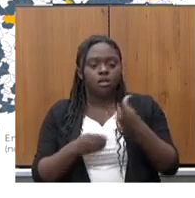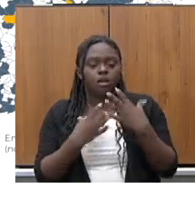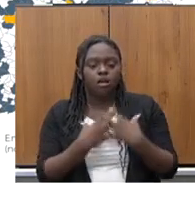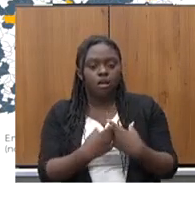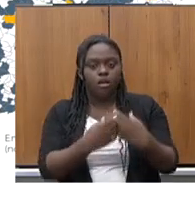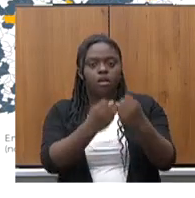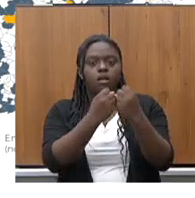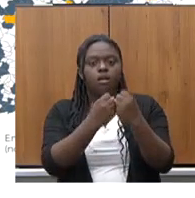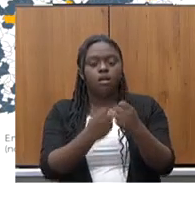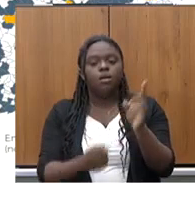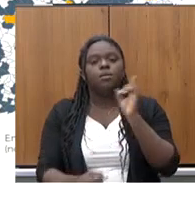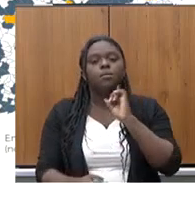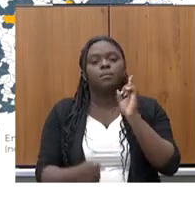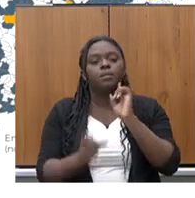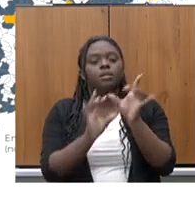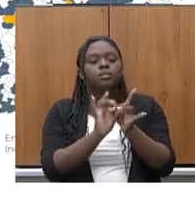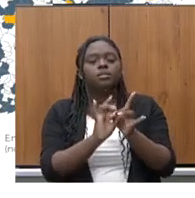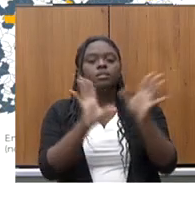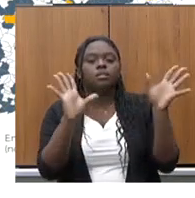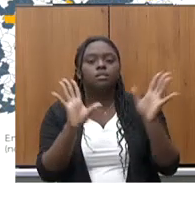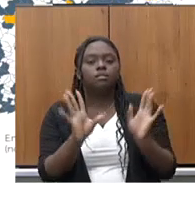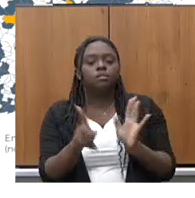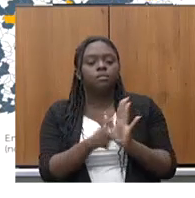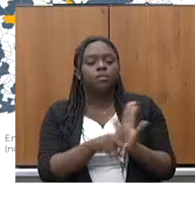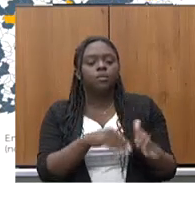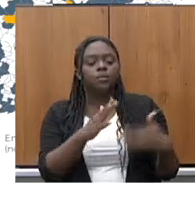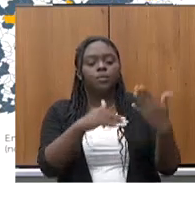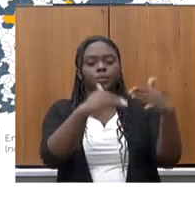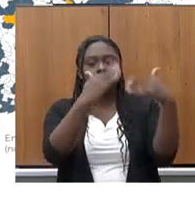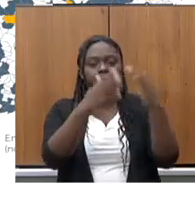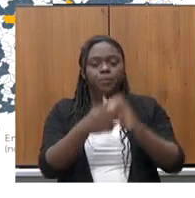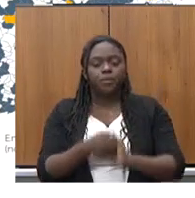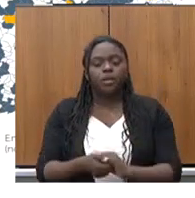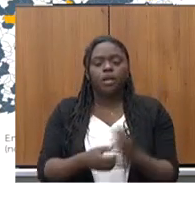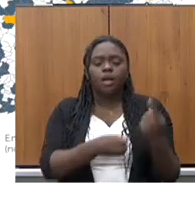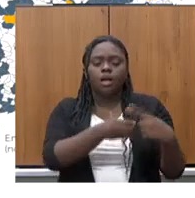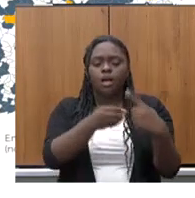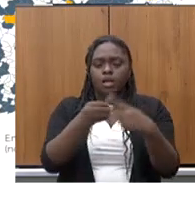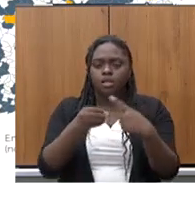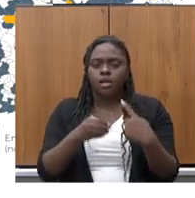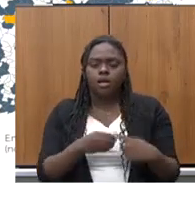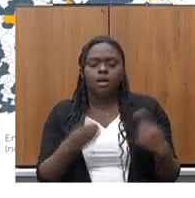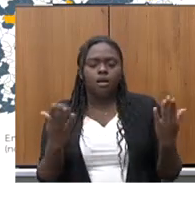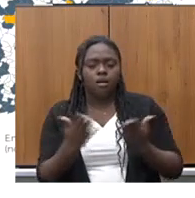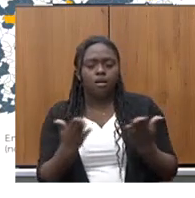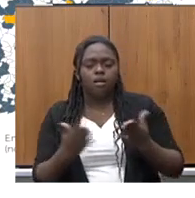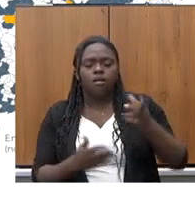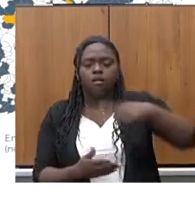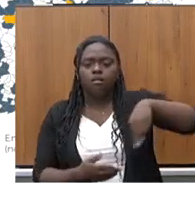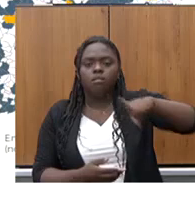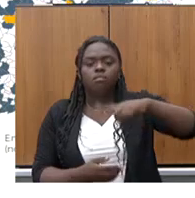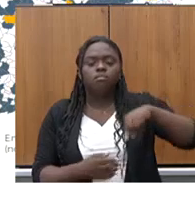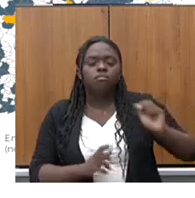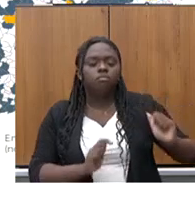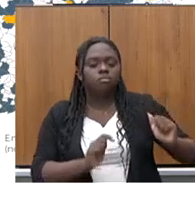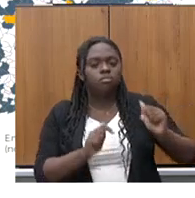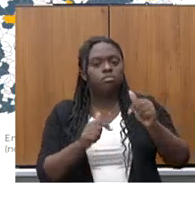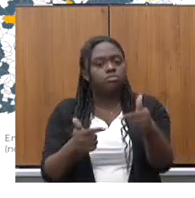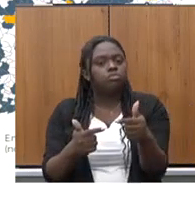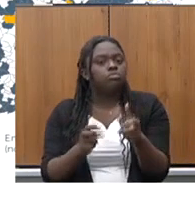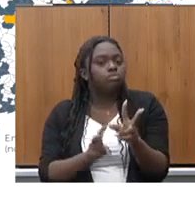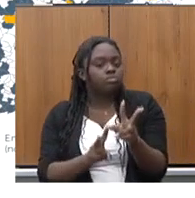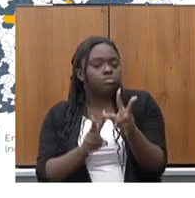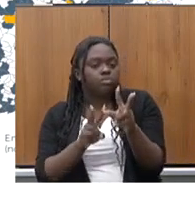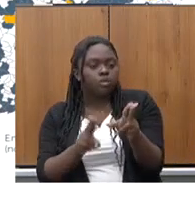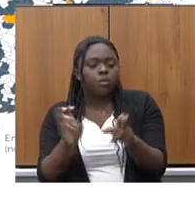ao Minas Livre para crescer. E, dessa forma, os municípios passam também a agir da mesma